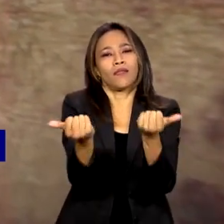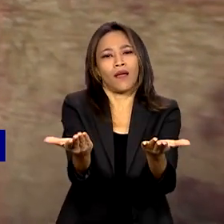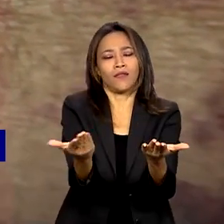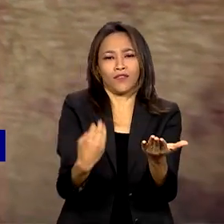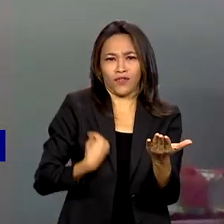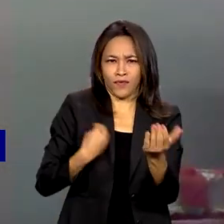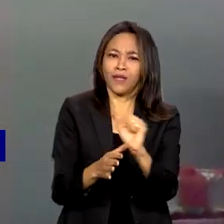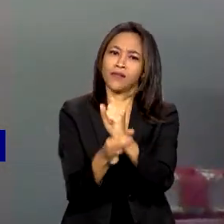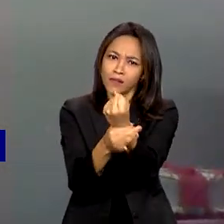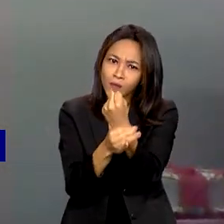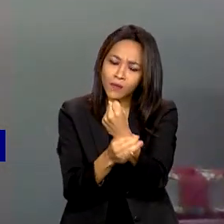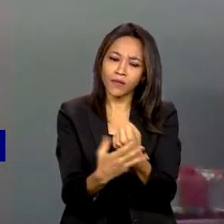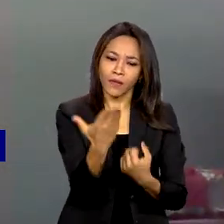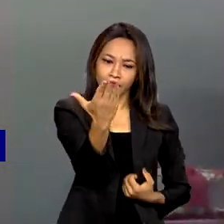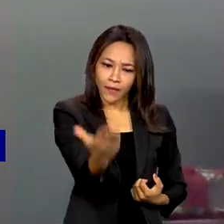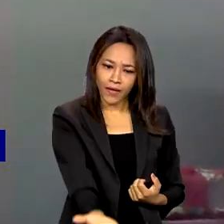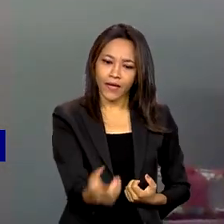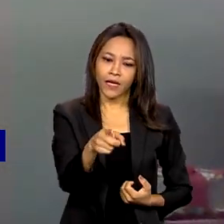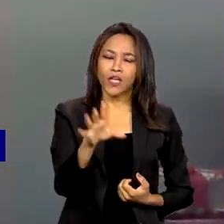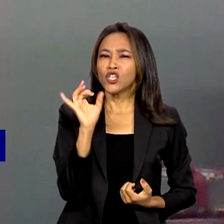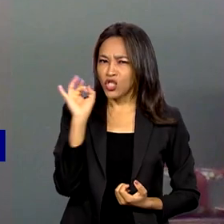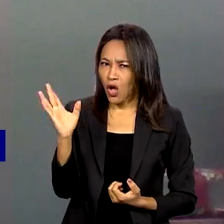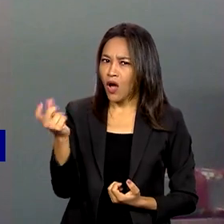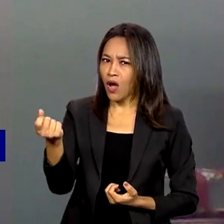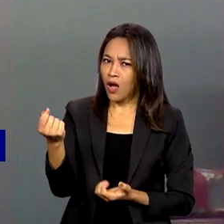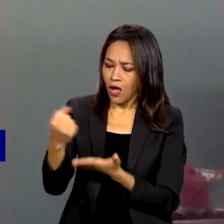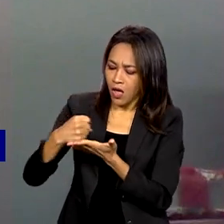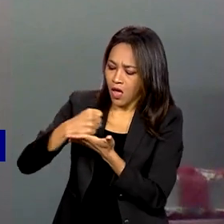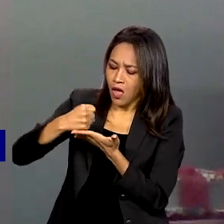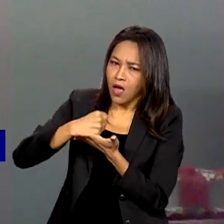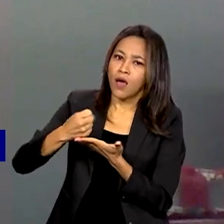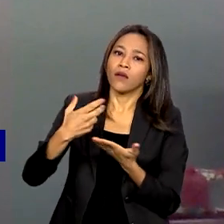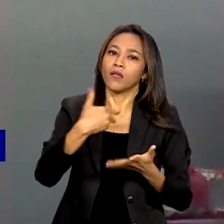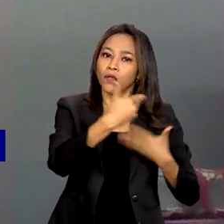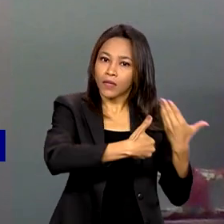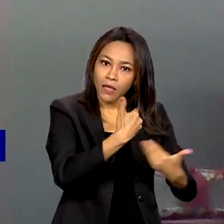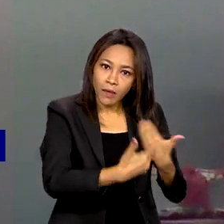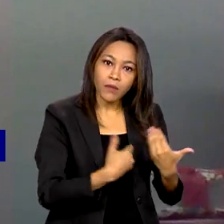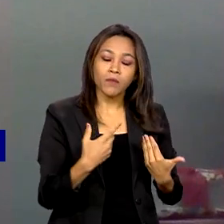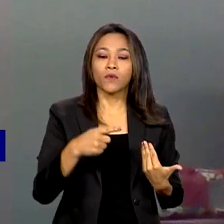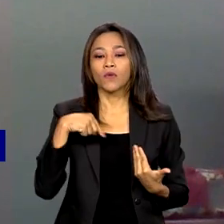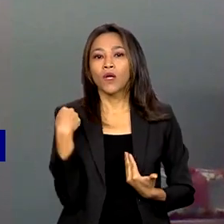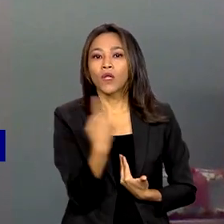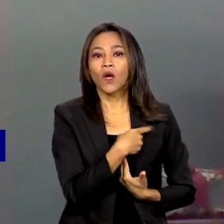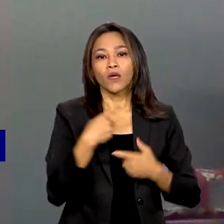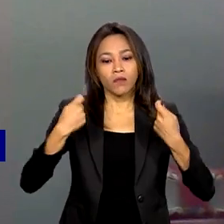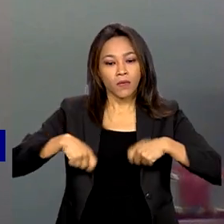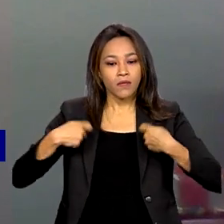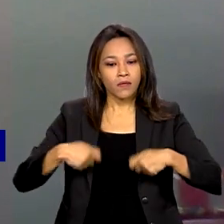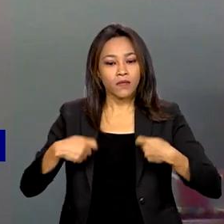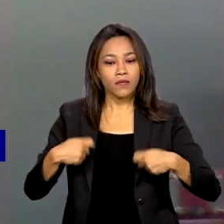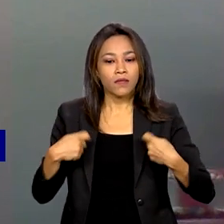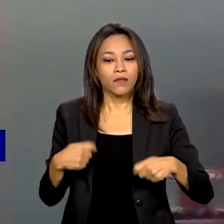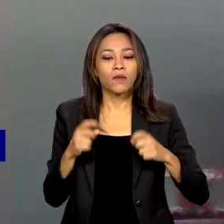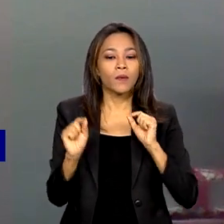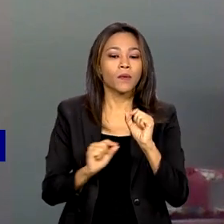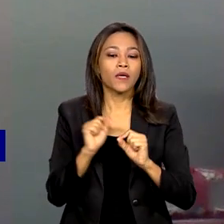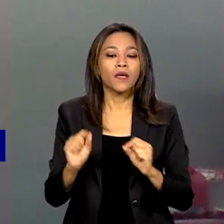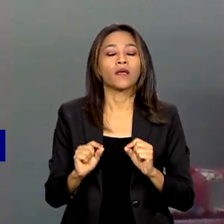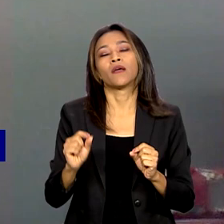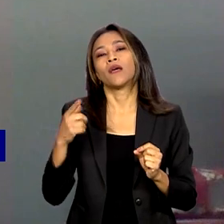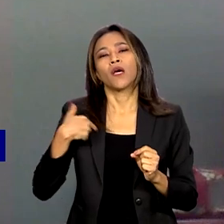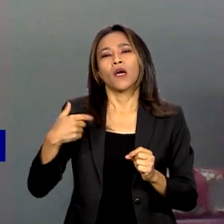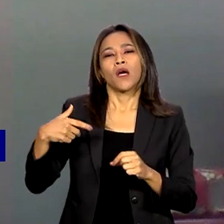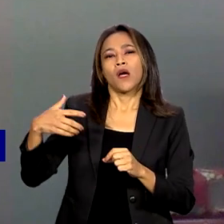Carlos. A gente não pode dizer que só a medicação é o tratamento, então a gente precisa de fisioterapeutas especializados,